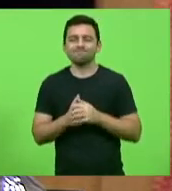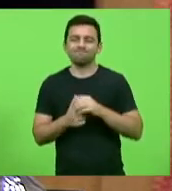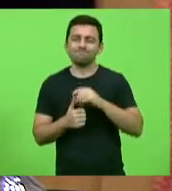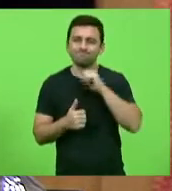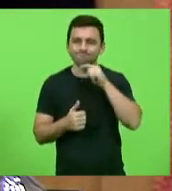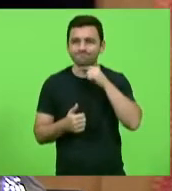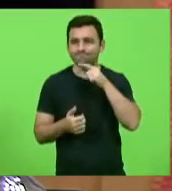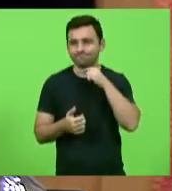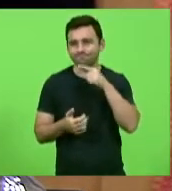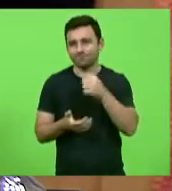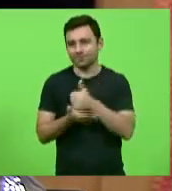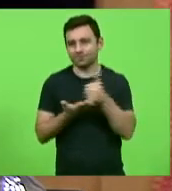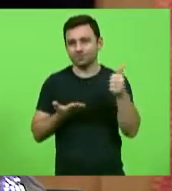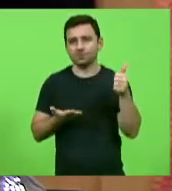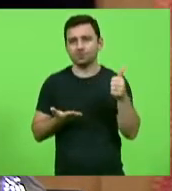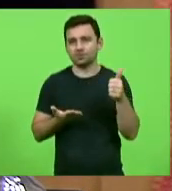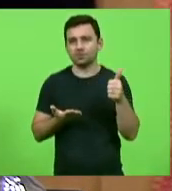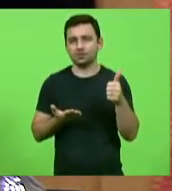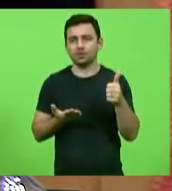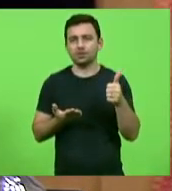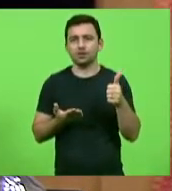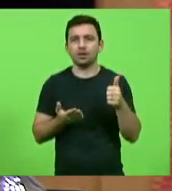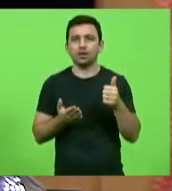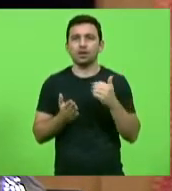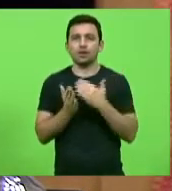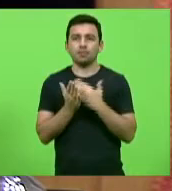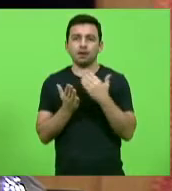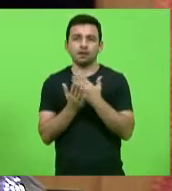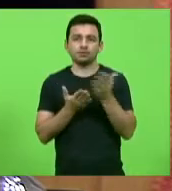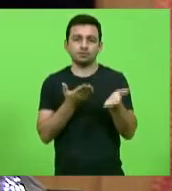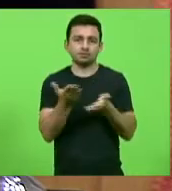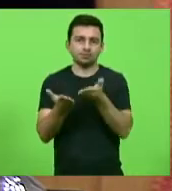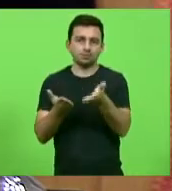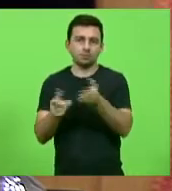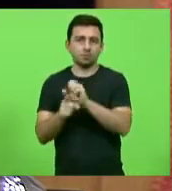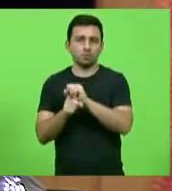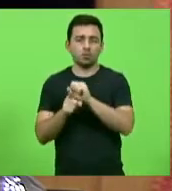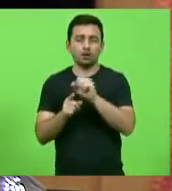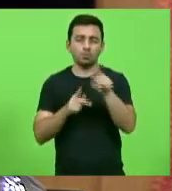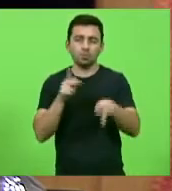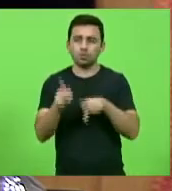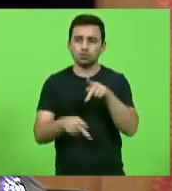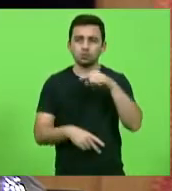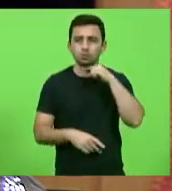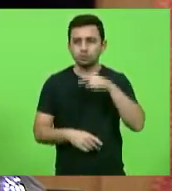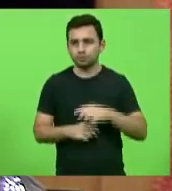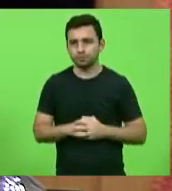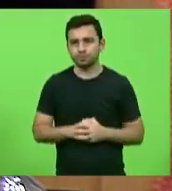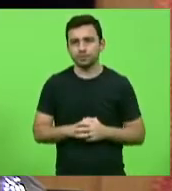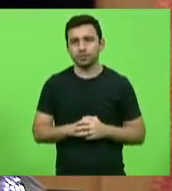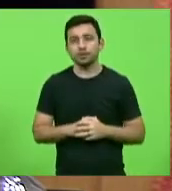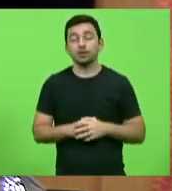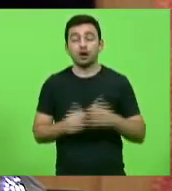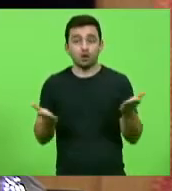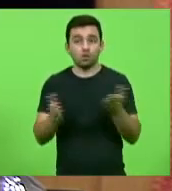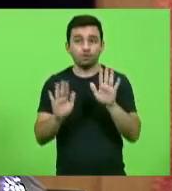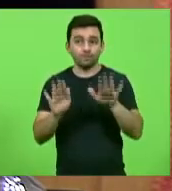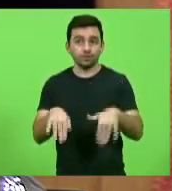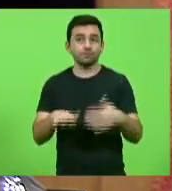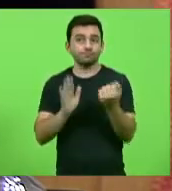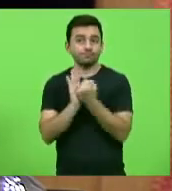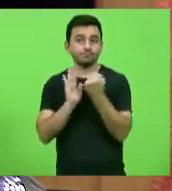condições de receber, de estar atendendo a população. E, para finalizar, também registrar e